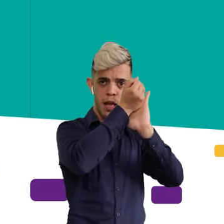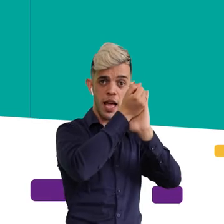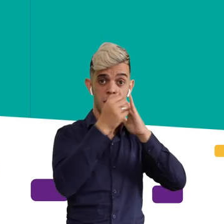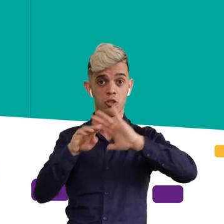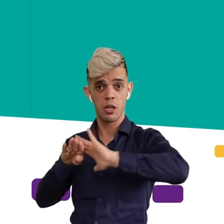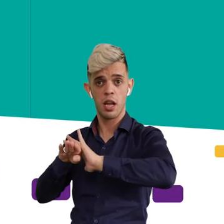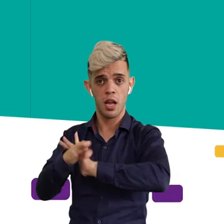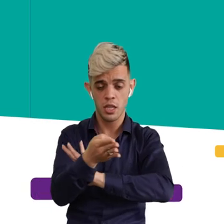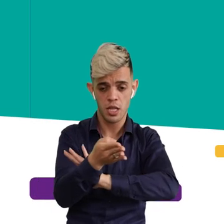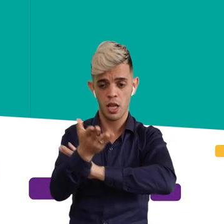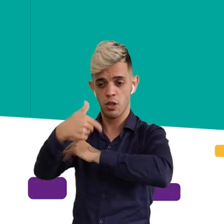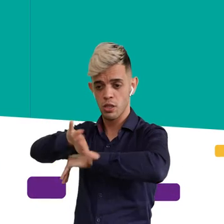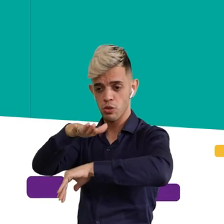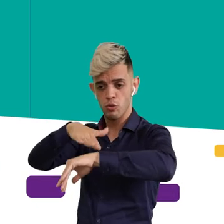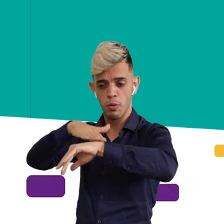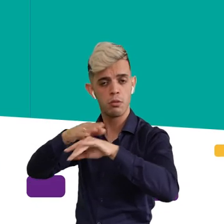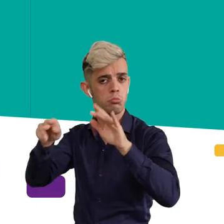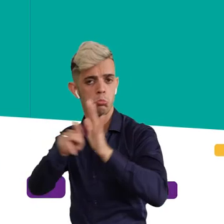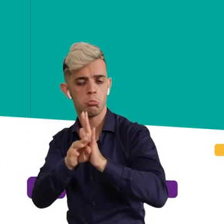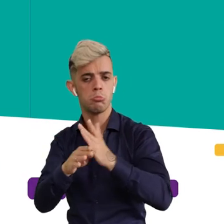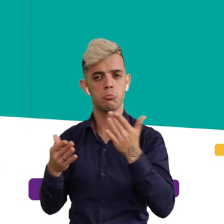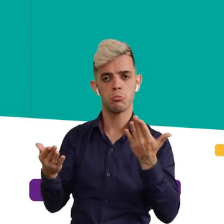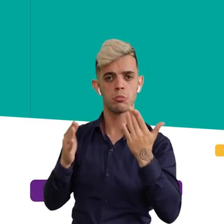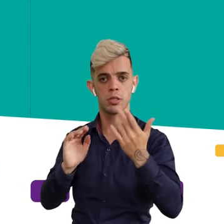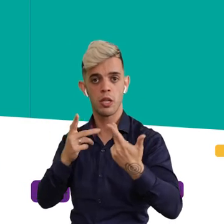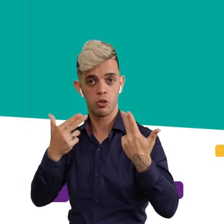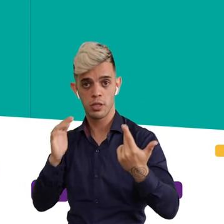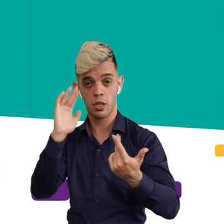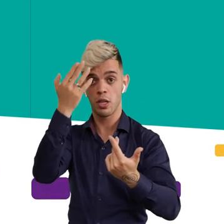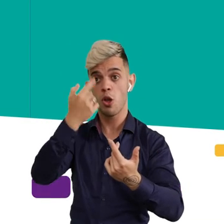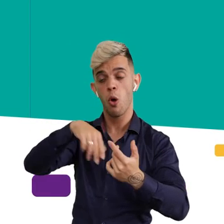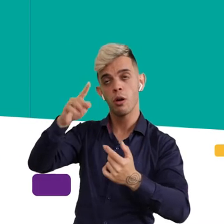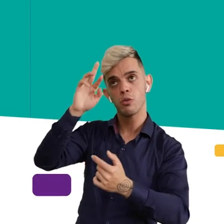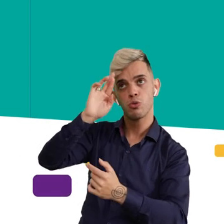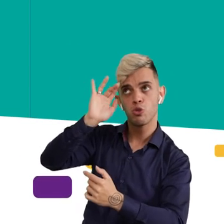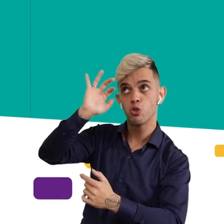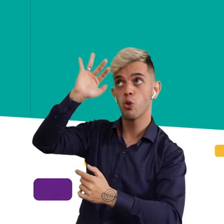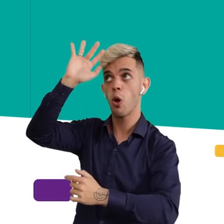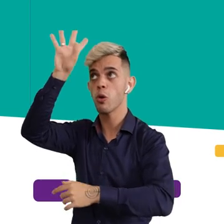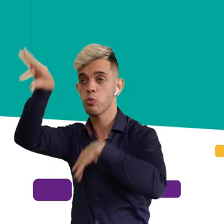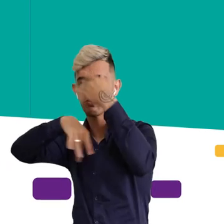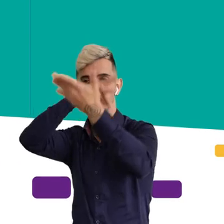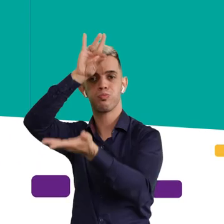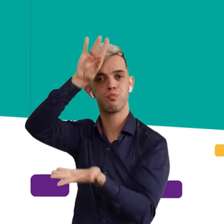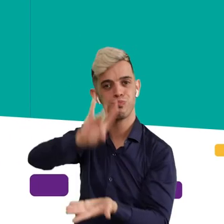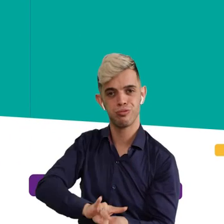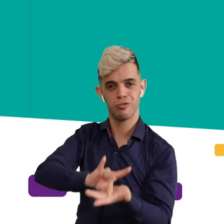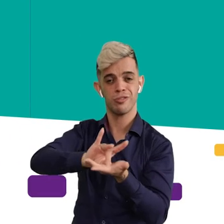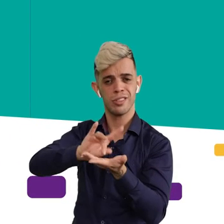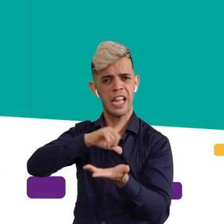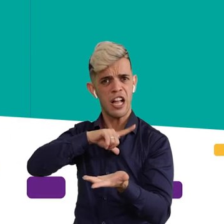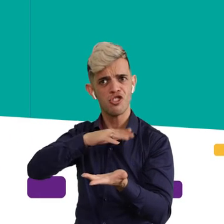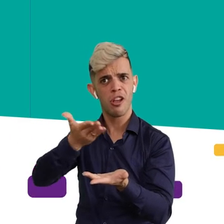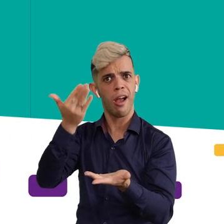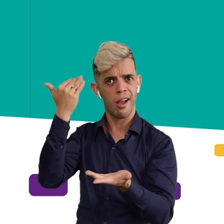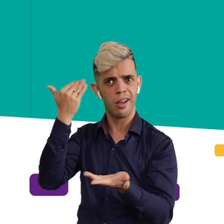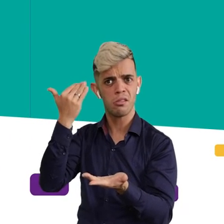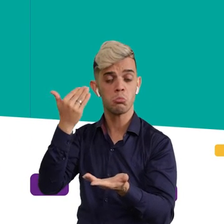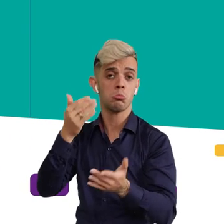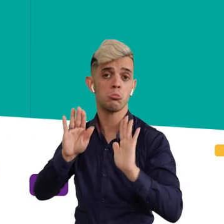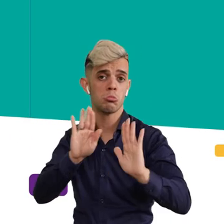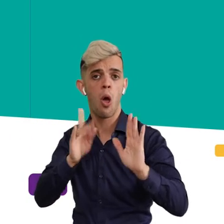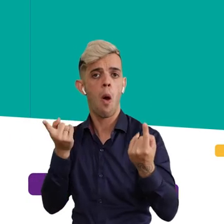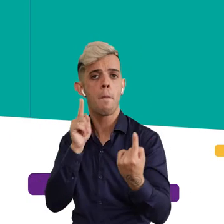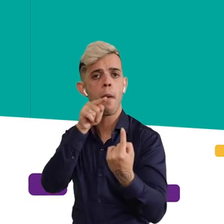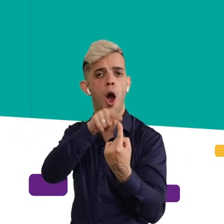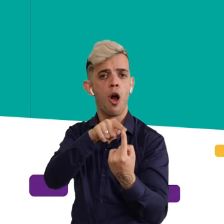um símbolo de adaptação ao momento, a uma situação, ou mesmo a realização de um sonho, que um dia